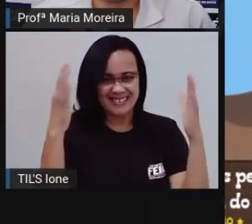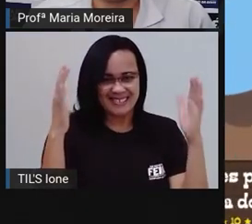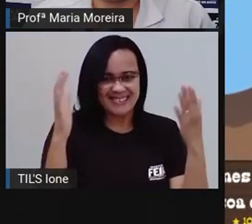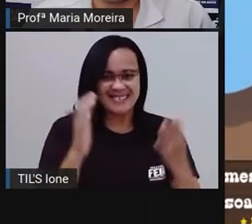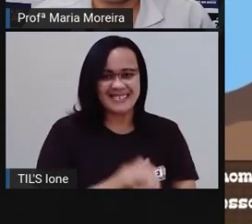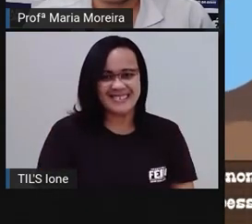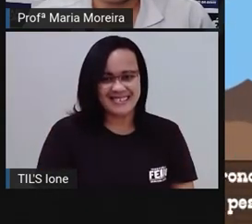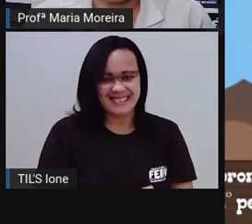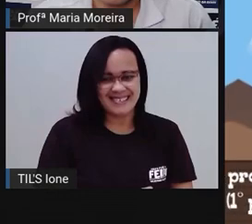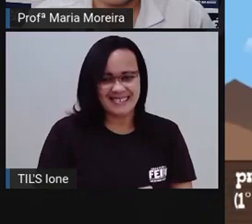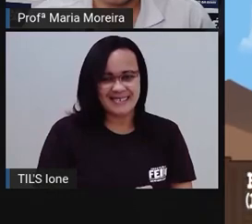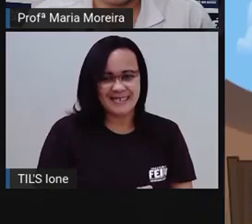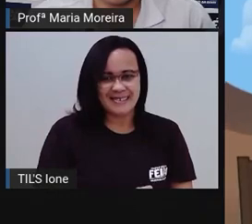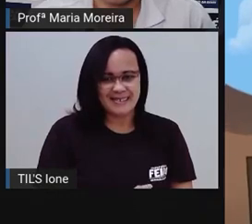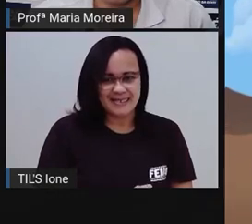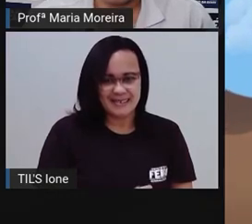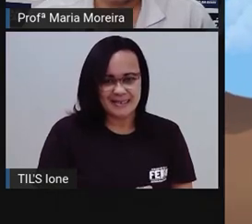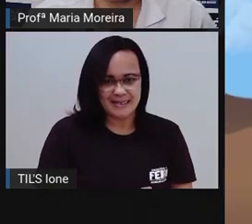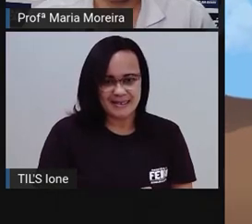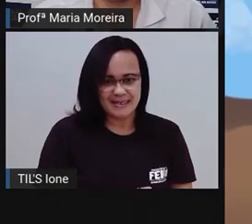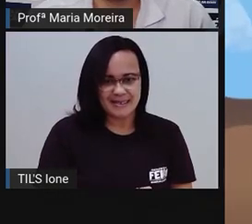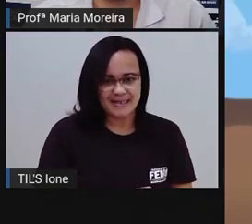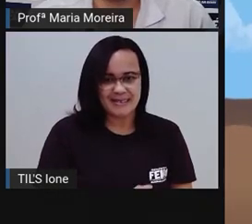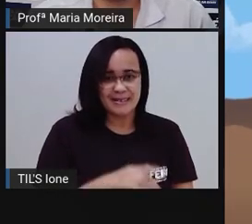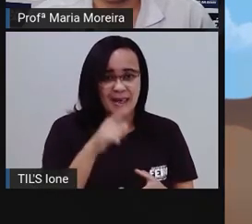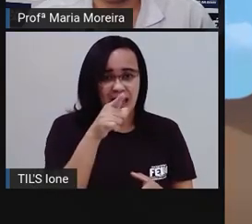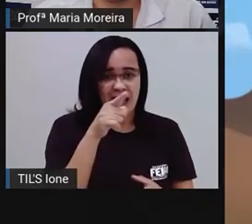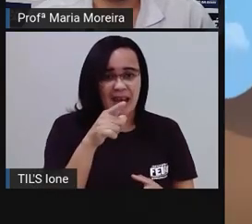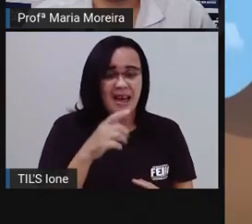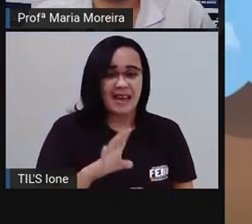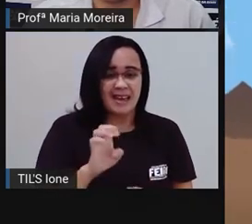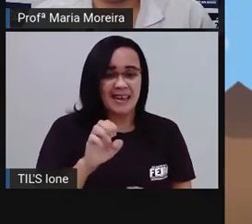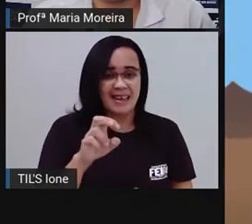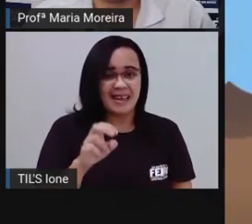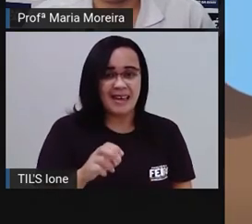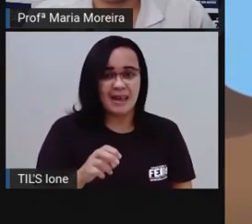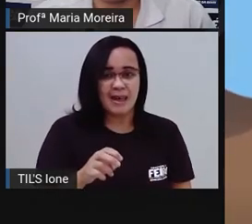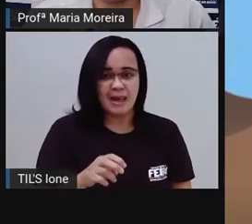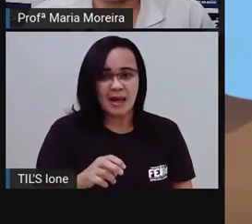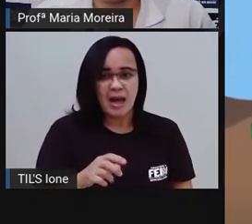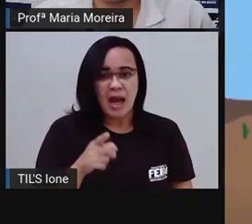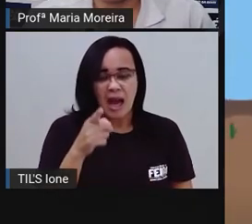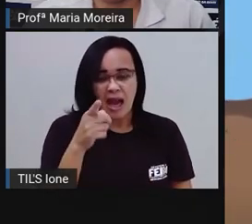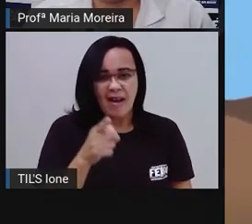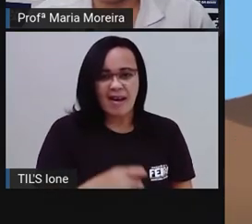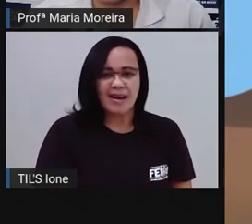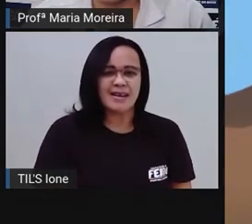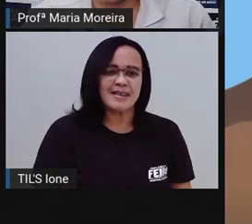Aê, caiu. Aí, vem o segundo vagão aqui, ó. Primeira pessoa do plural. Ó, perdeu dinheiro.